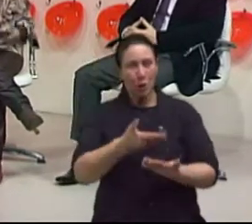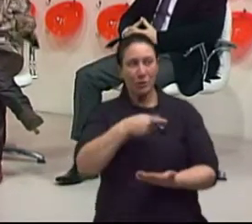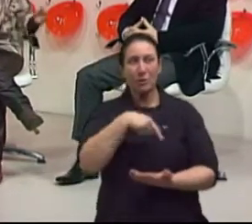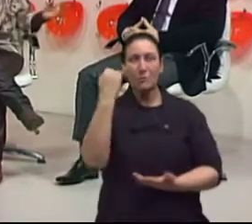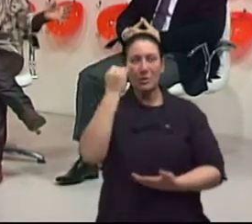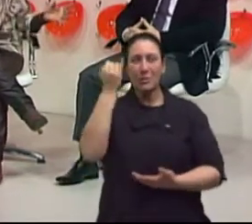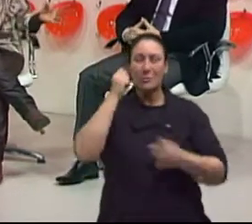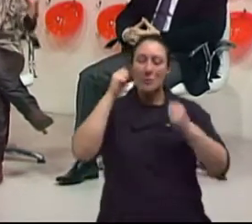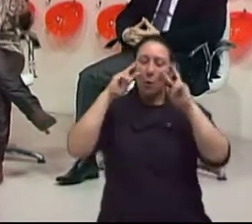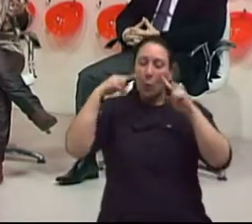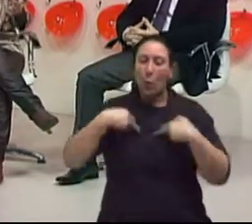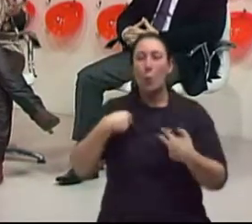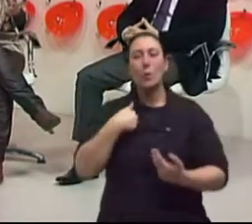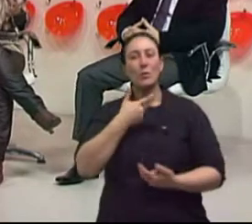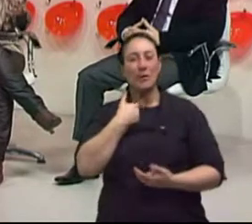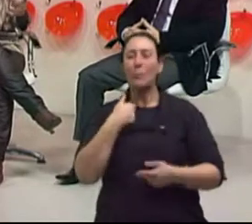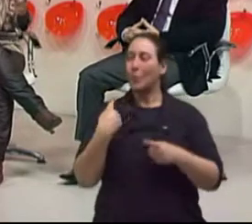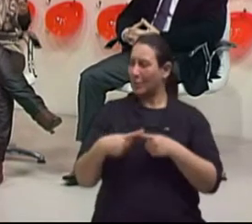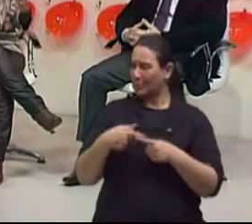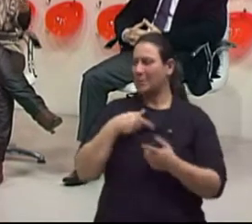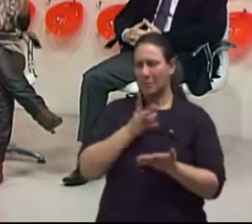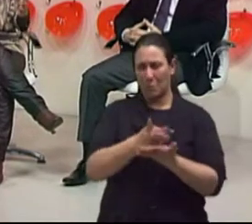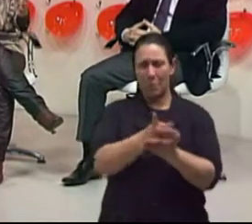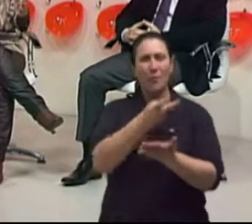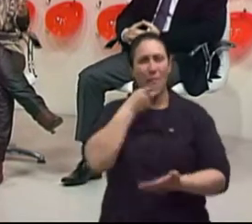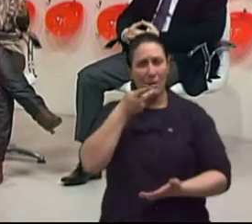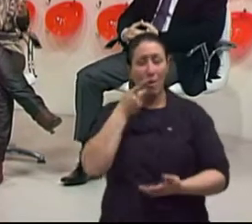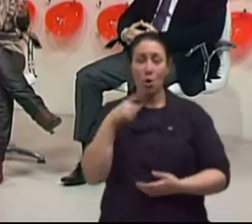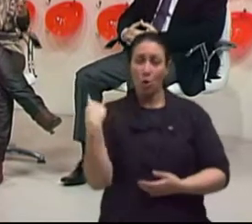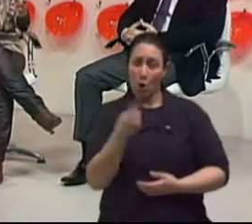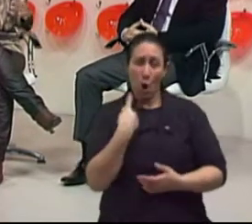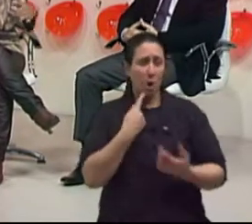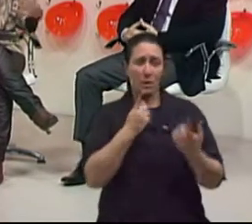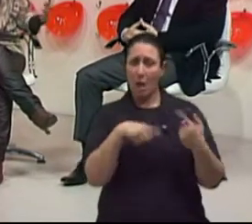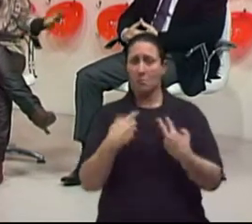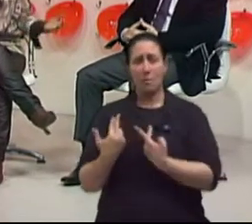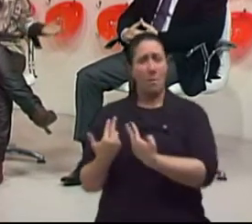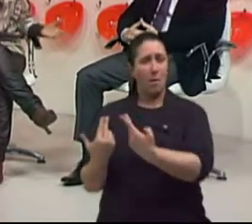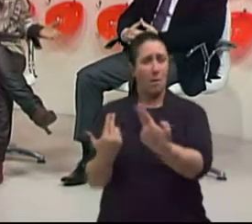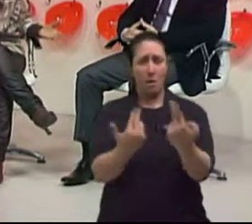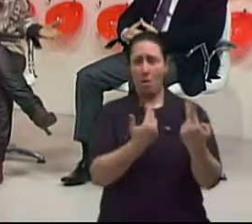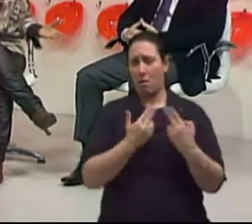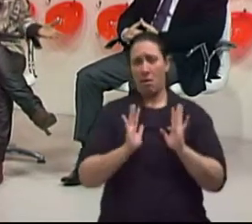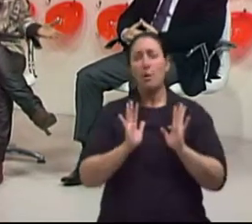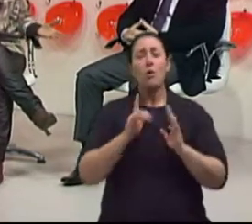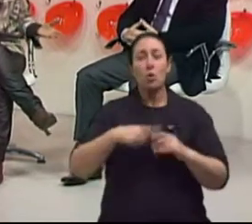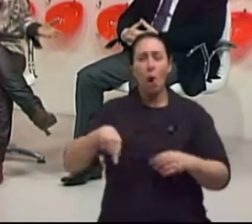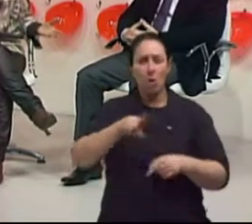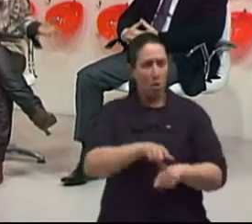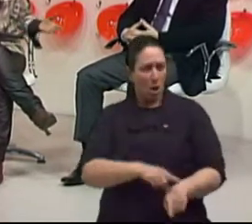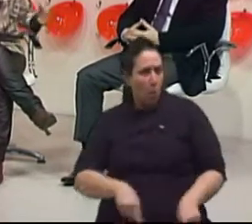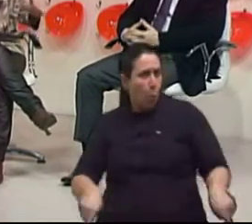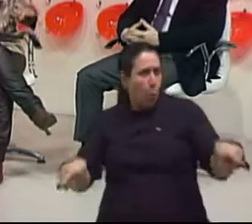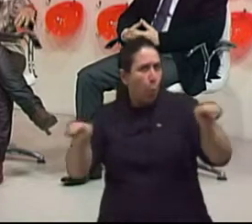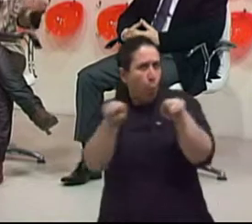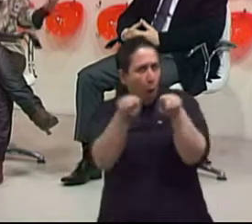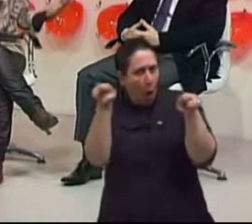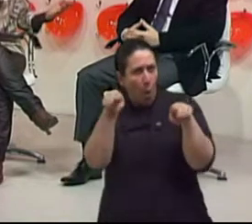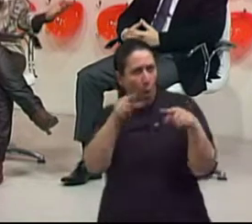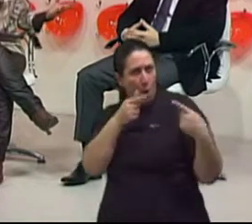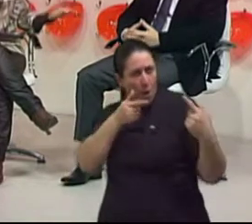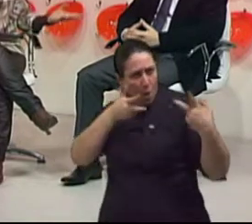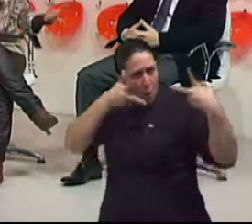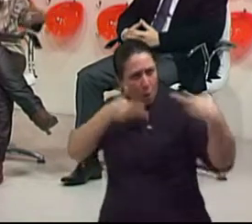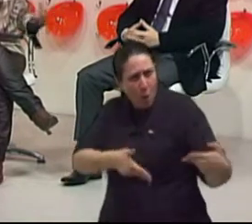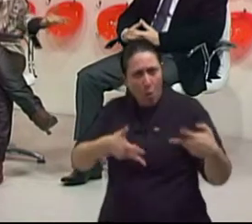como a gente é, né? Porque eu sempre digo aqui no programa, a gente só é semelhante, a gente não é igual ao outro, né? E a gente se